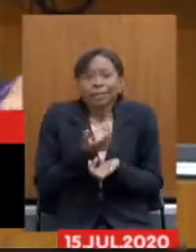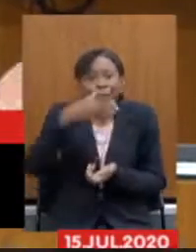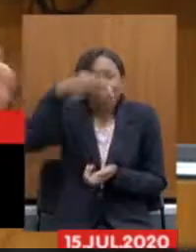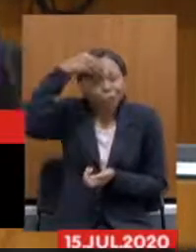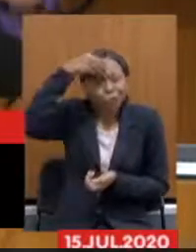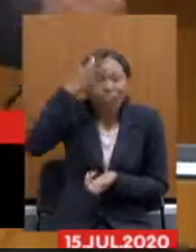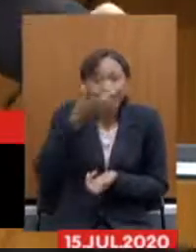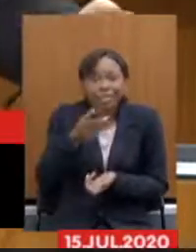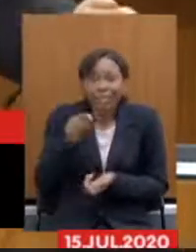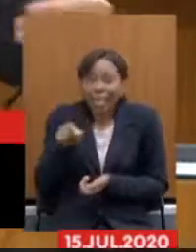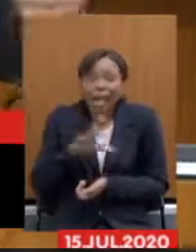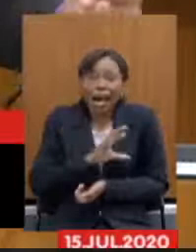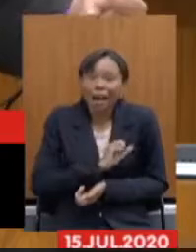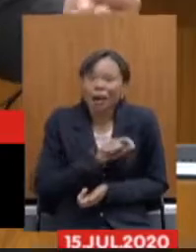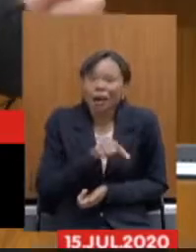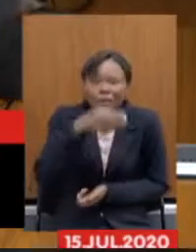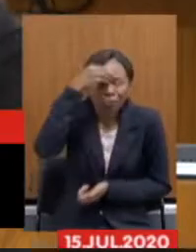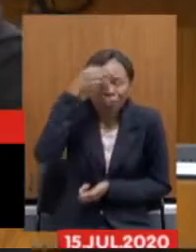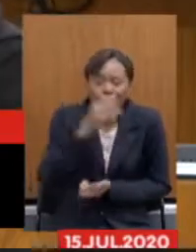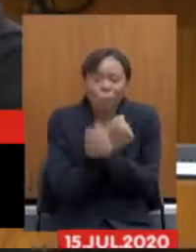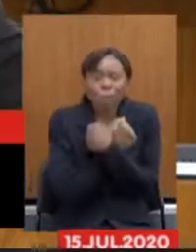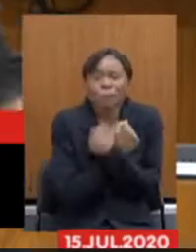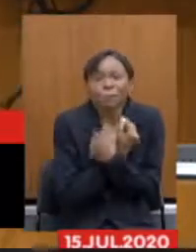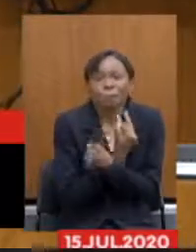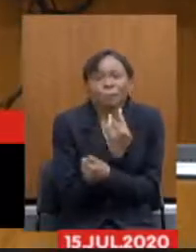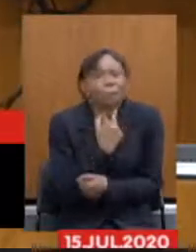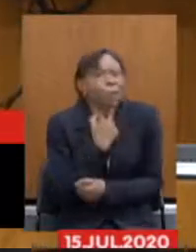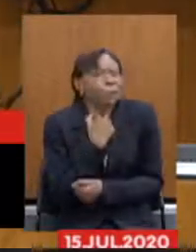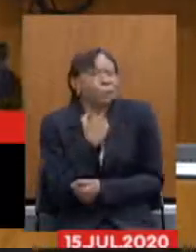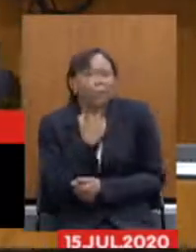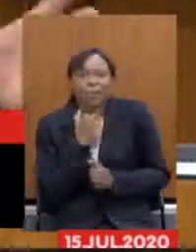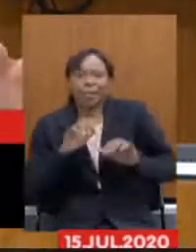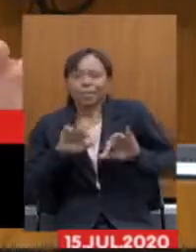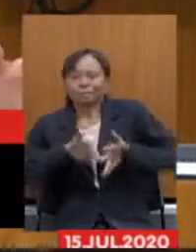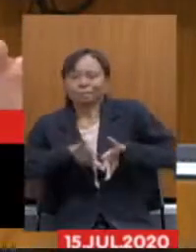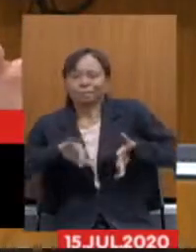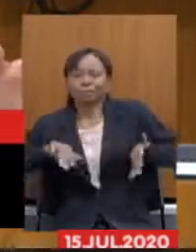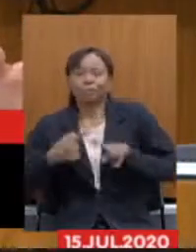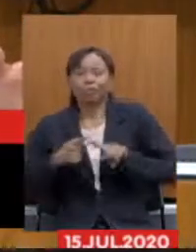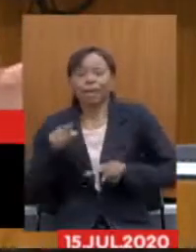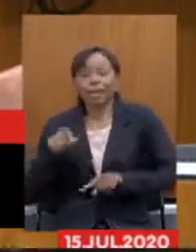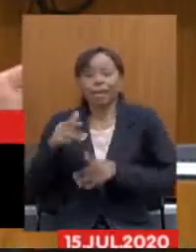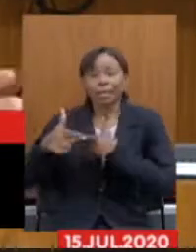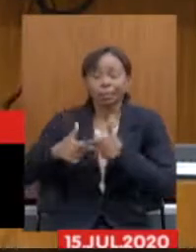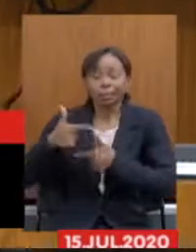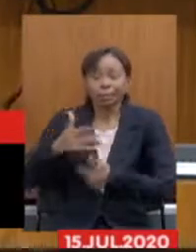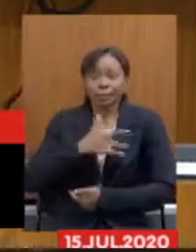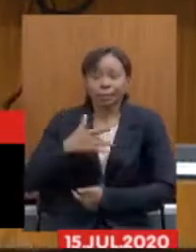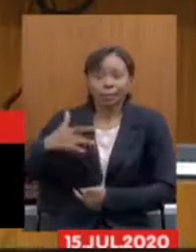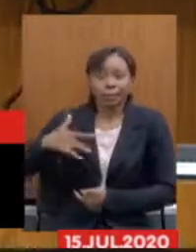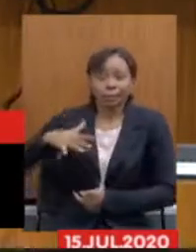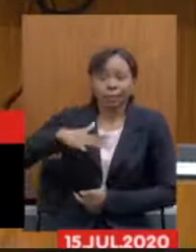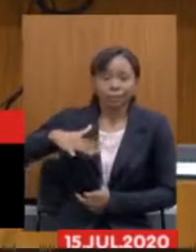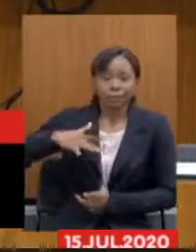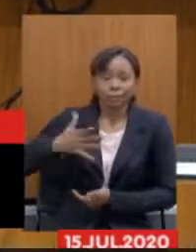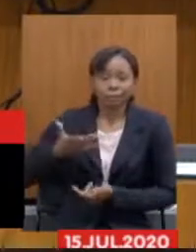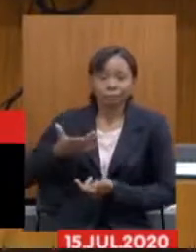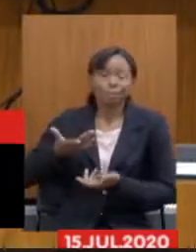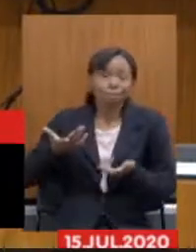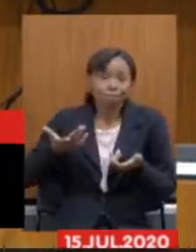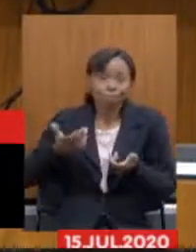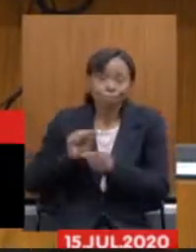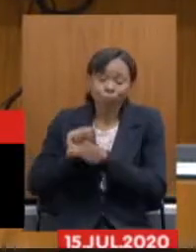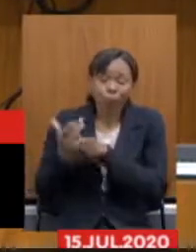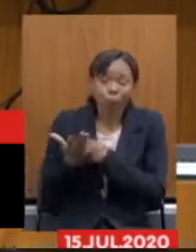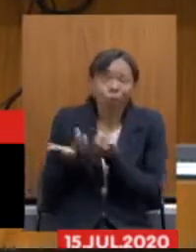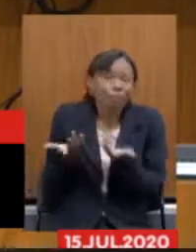porque ela está lá enfrentando a Covid. Essas coisas estão sendo deixadas de lado. Não há problema nenhum